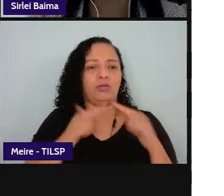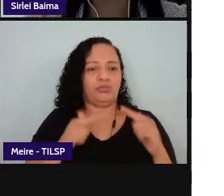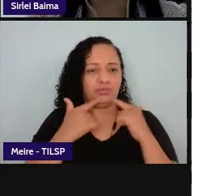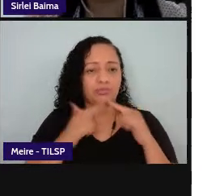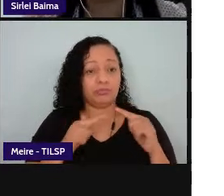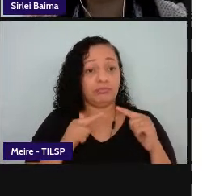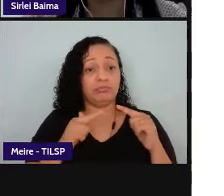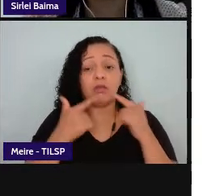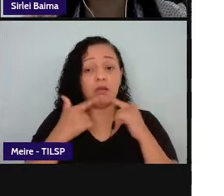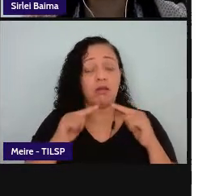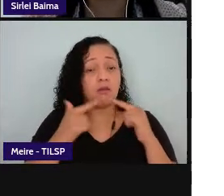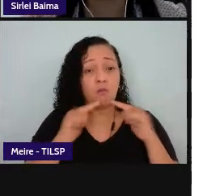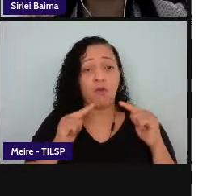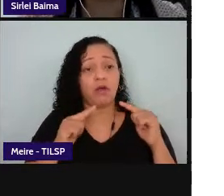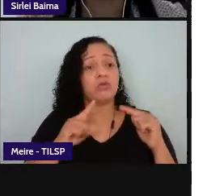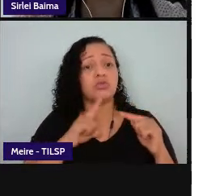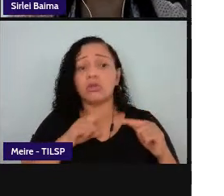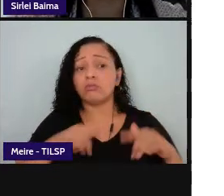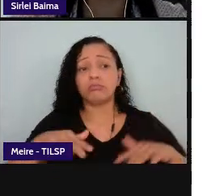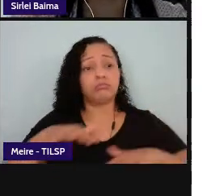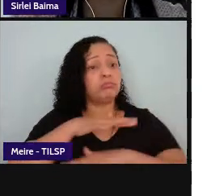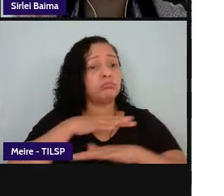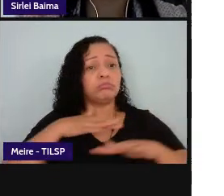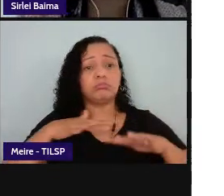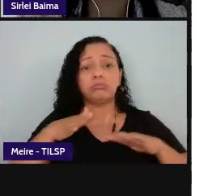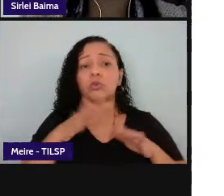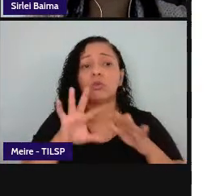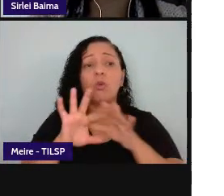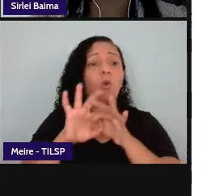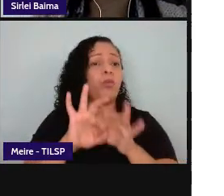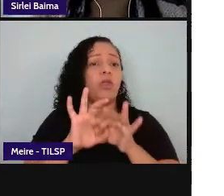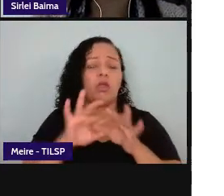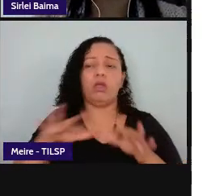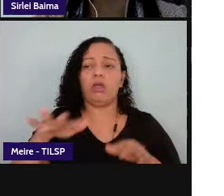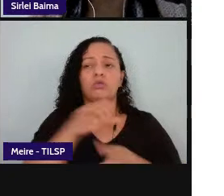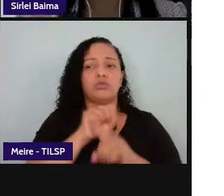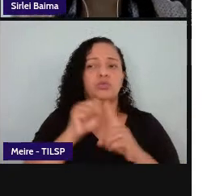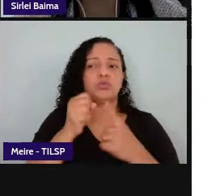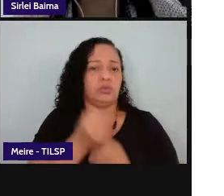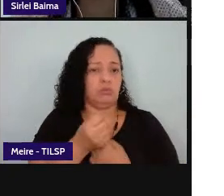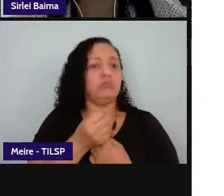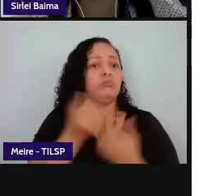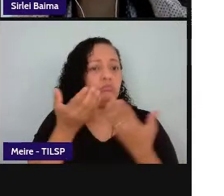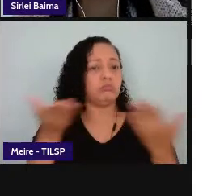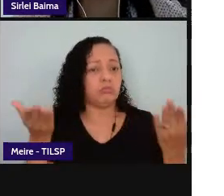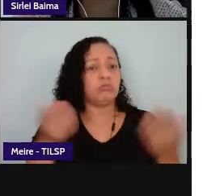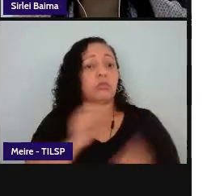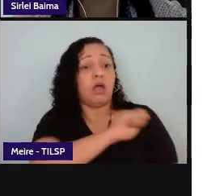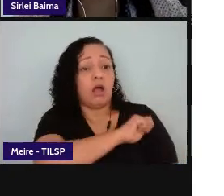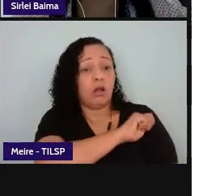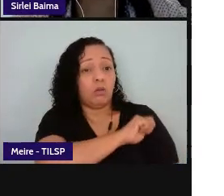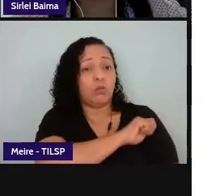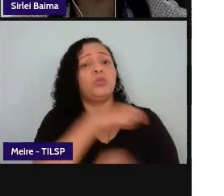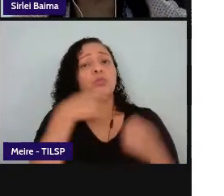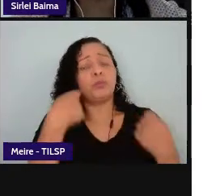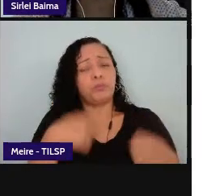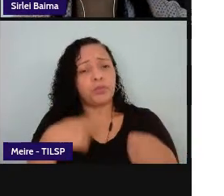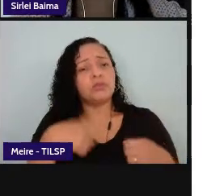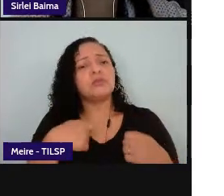estão circulando nesse contexto contemporâneo logo o estudante ele precisa ter esse acesso para ele aos poucos ir